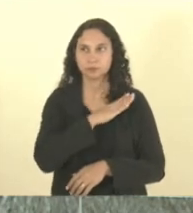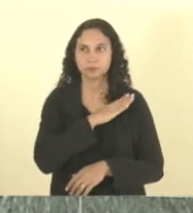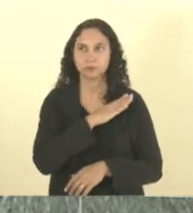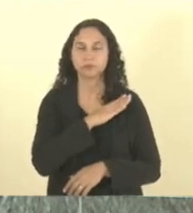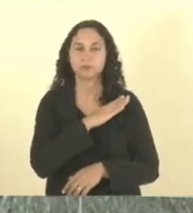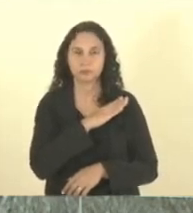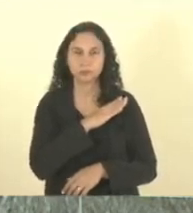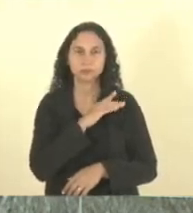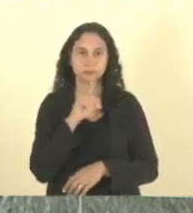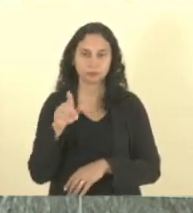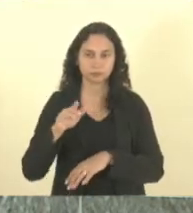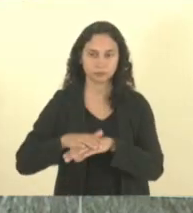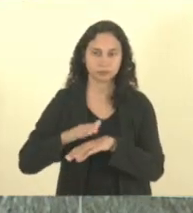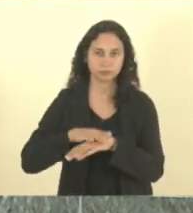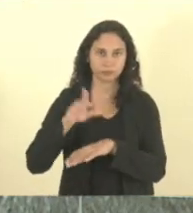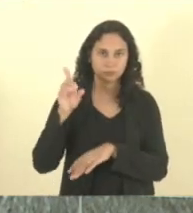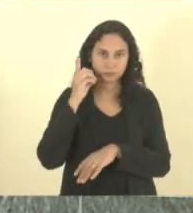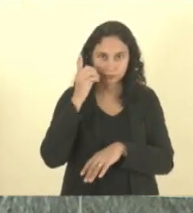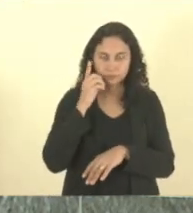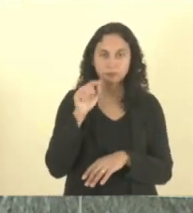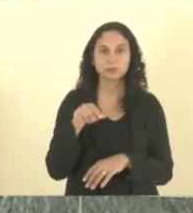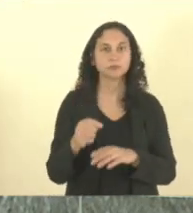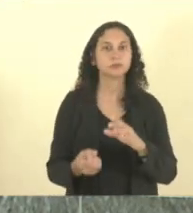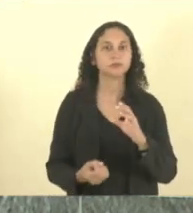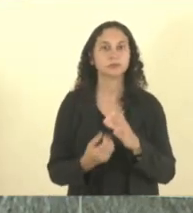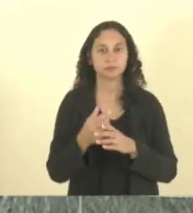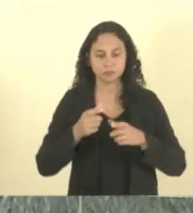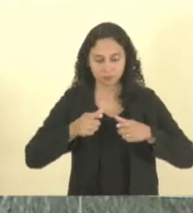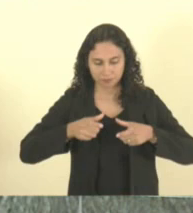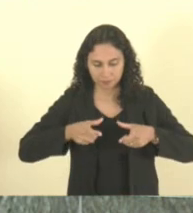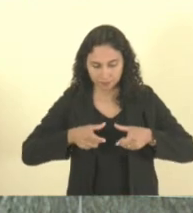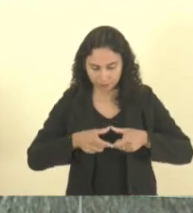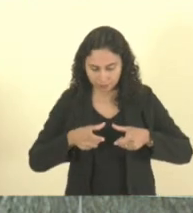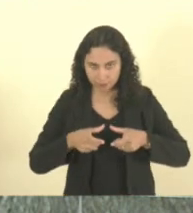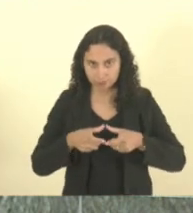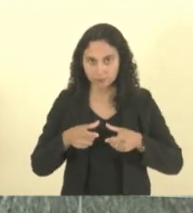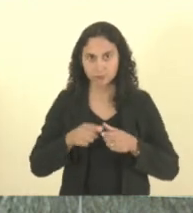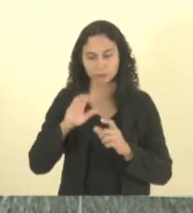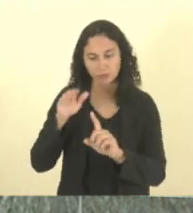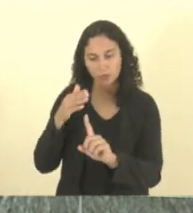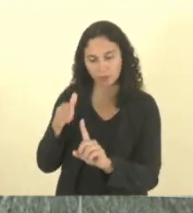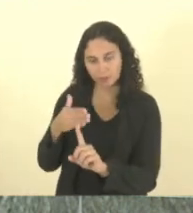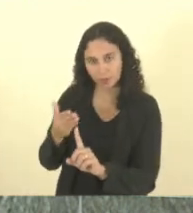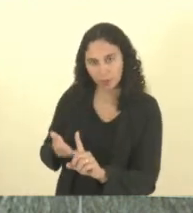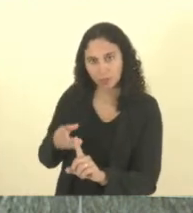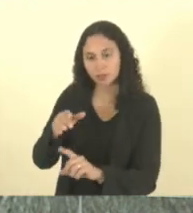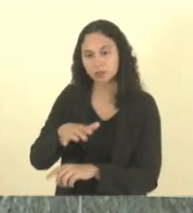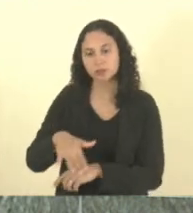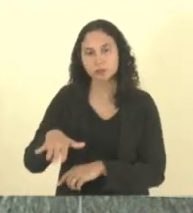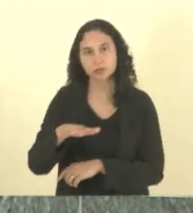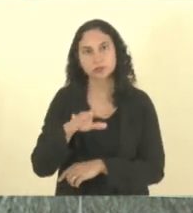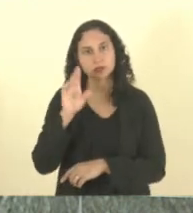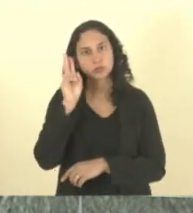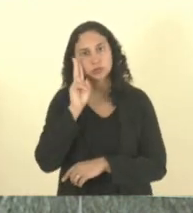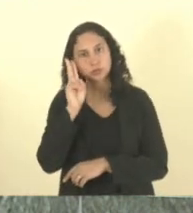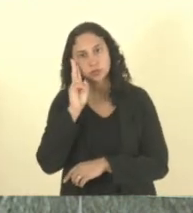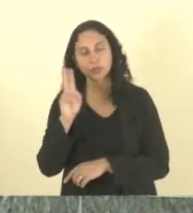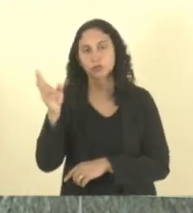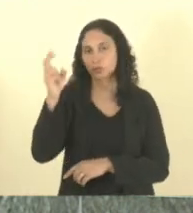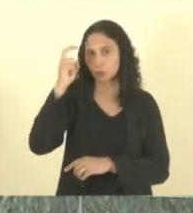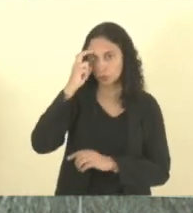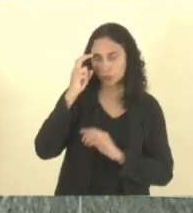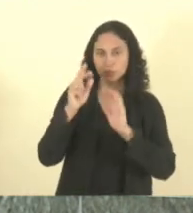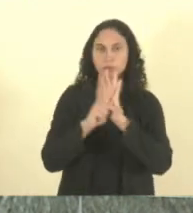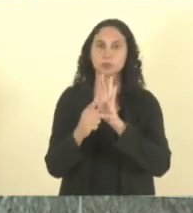que cria a medalha Brás da Costa Rubim em homenagem aos profissionais de história, da história e da cultura e espírito